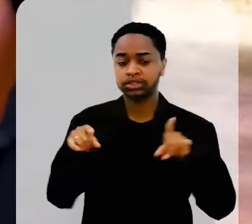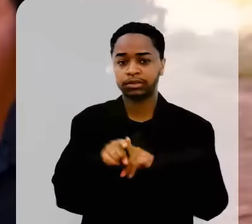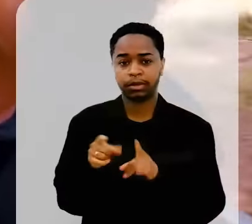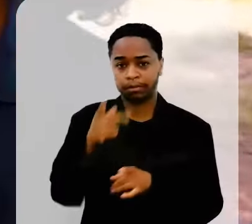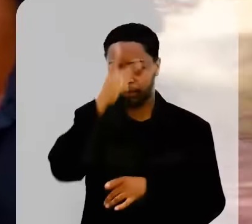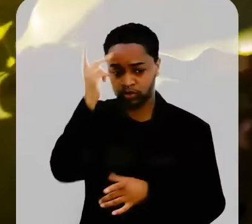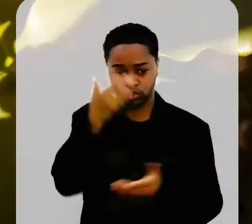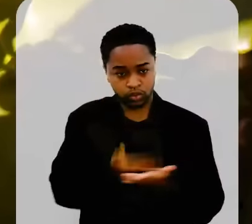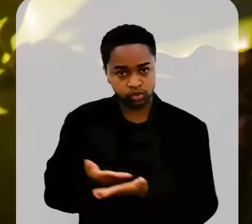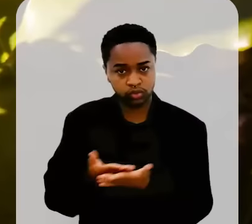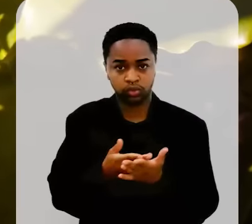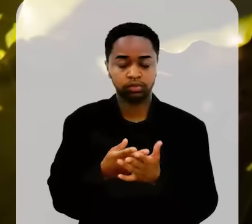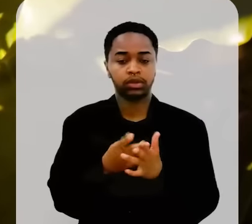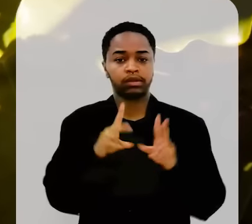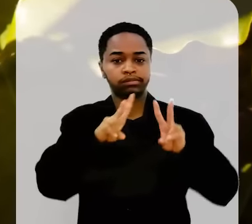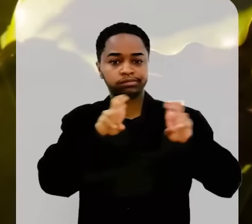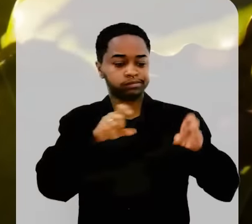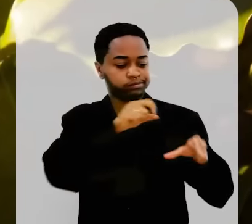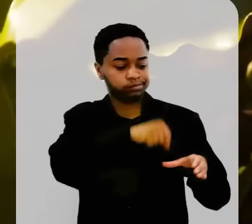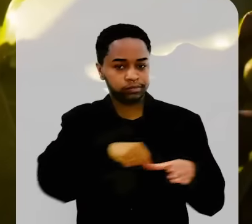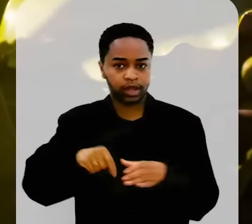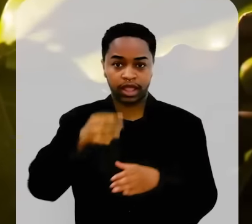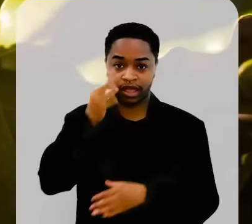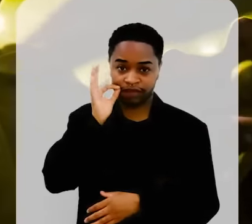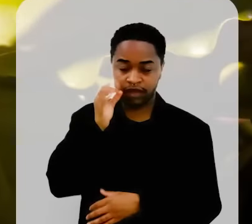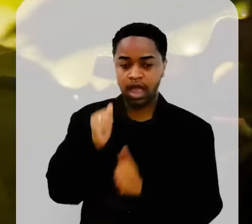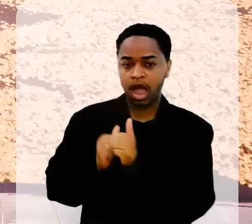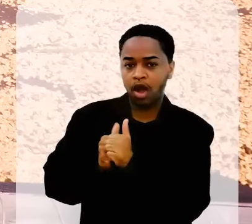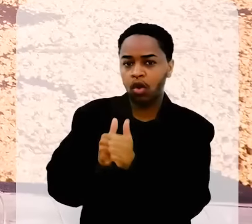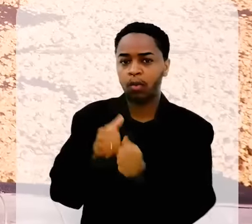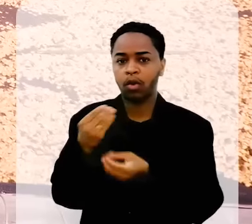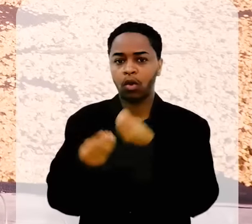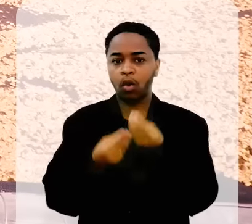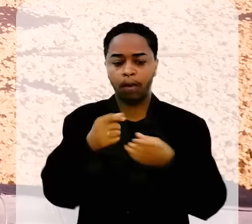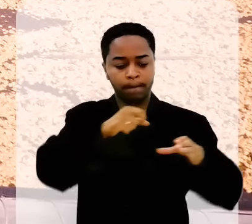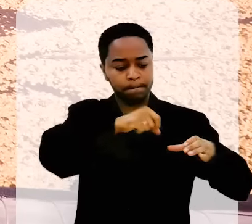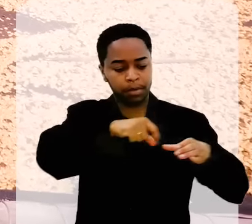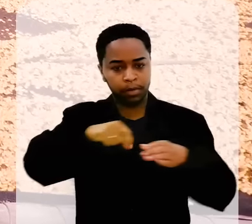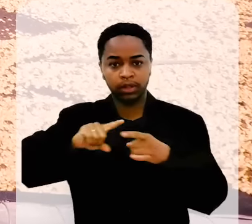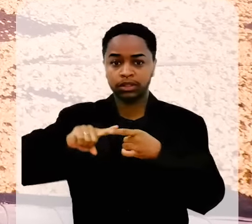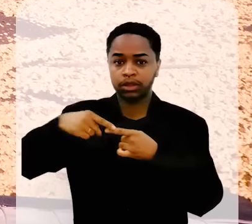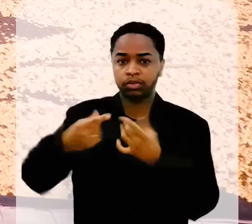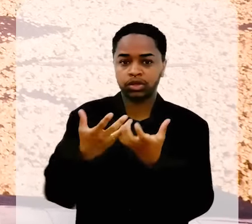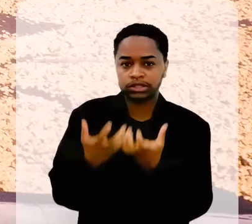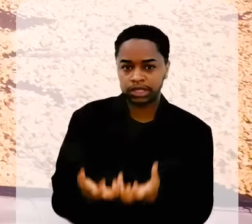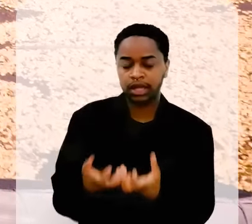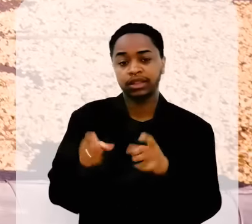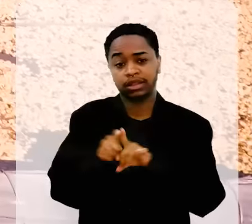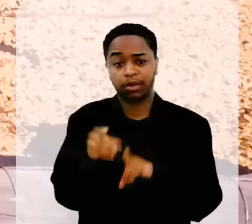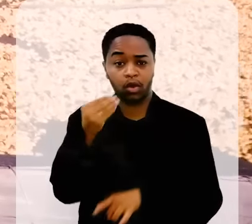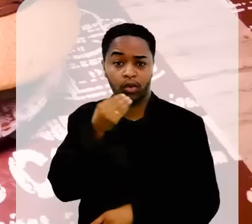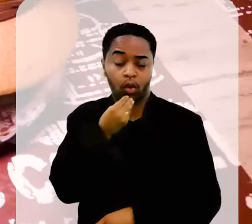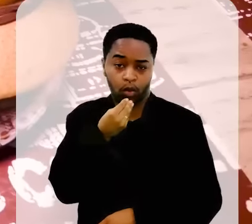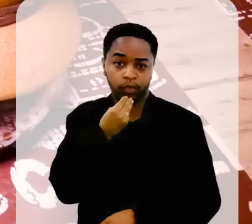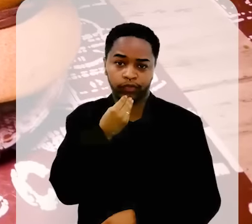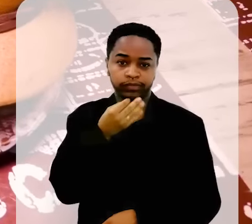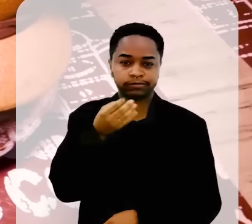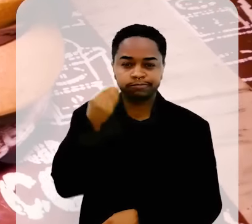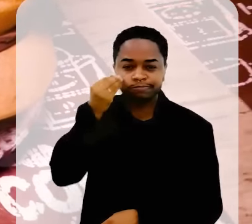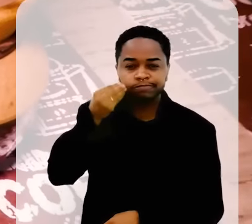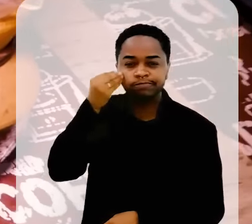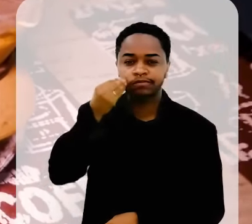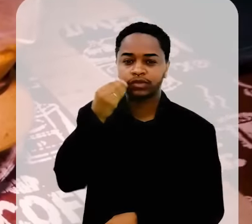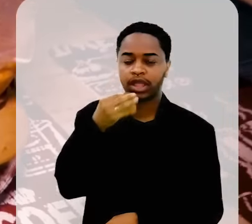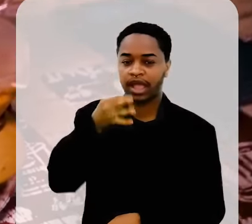cafeicultura que acompanham na fazenda desde a plantação até a secagem do café. E, é claro, provar o